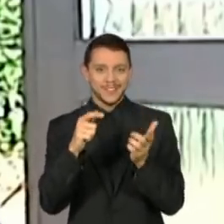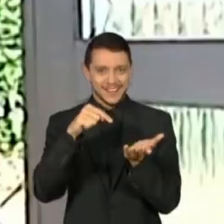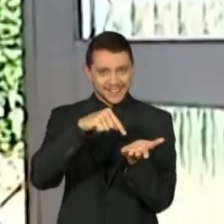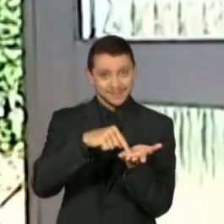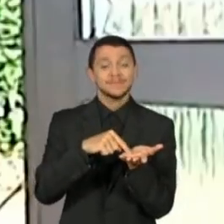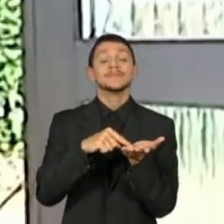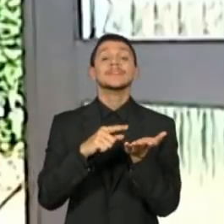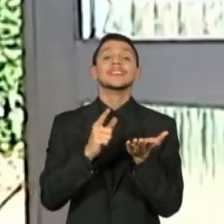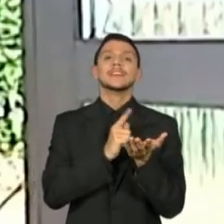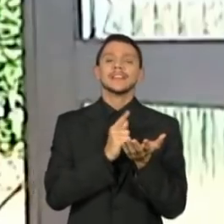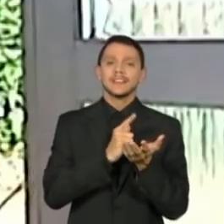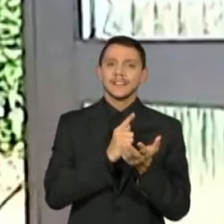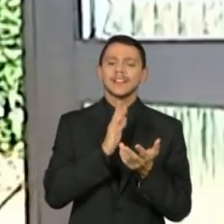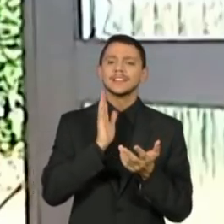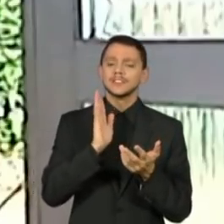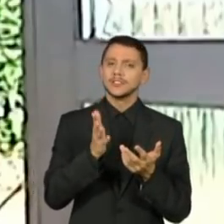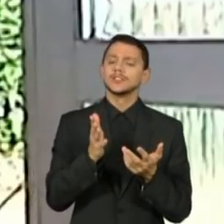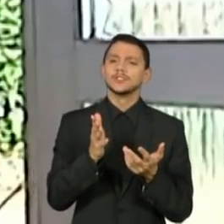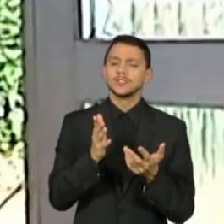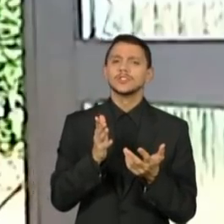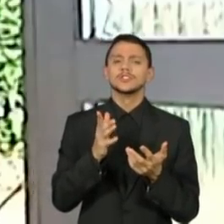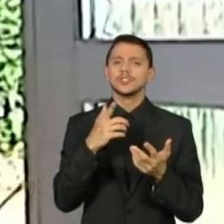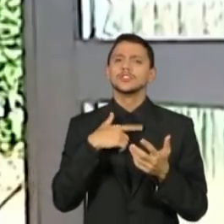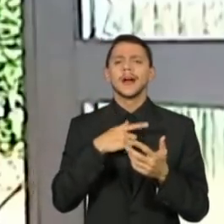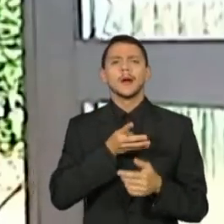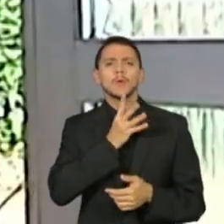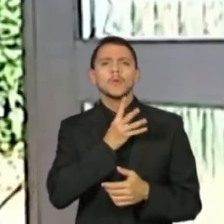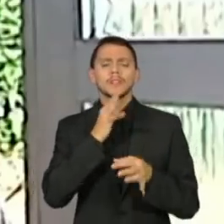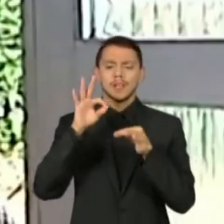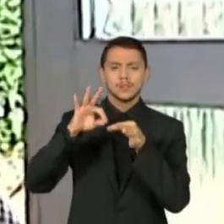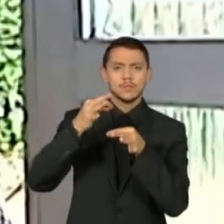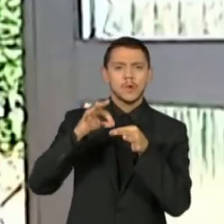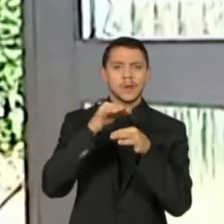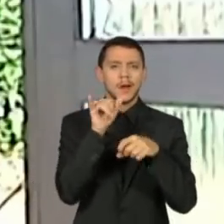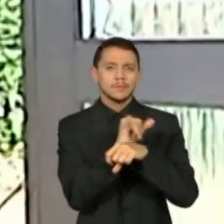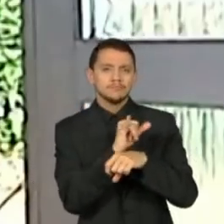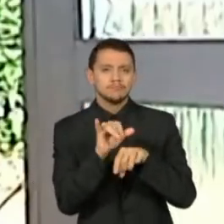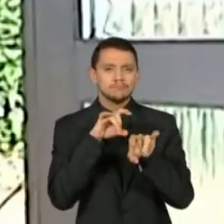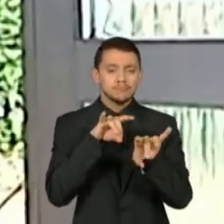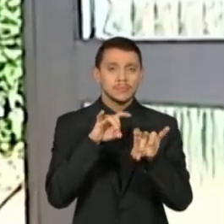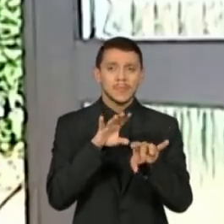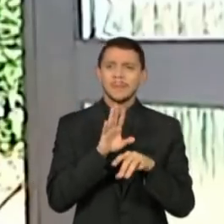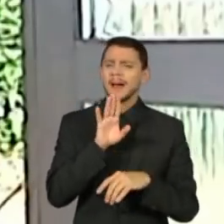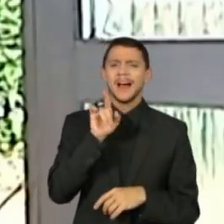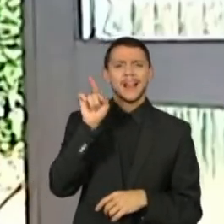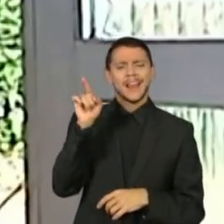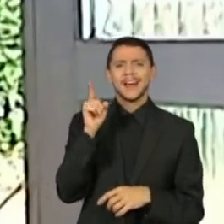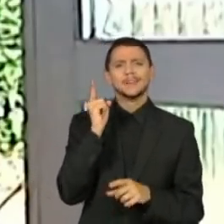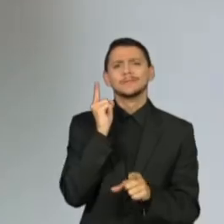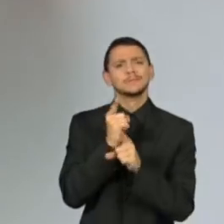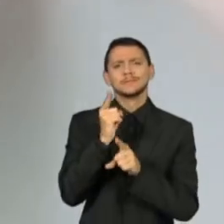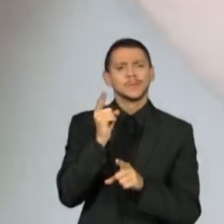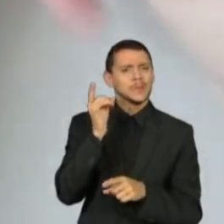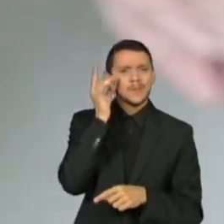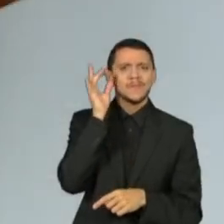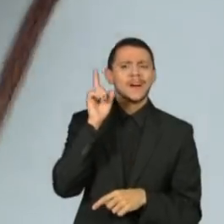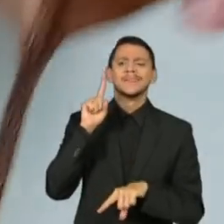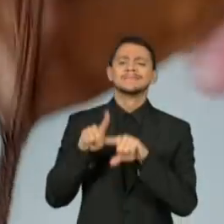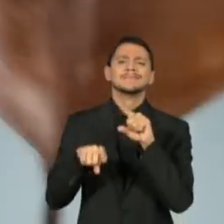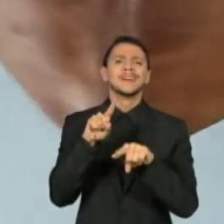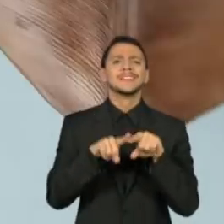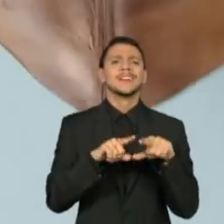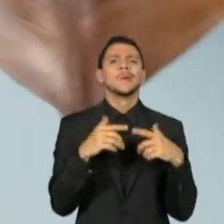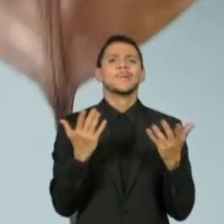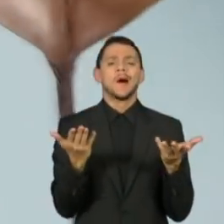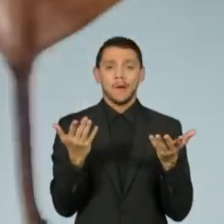muito interessada com a técnica do bordado, só que lá a gente não encontrava com facilidade os materiais, né? As